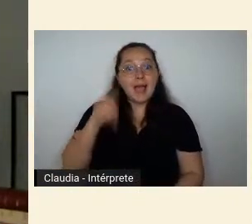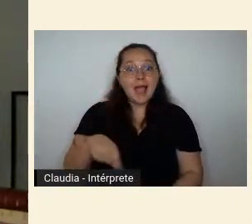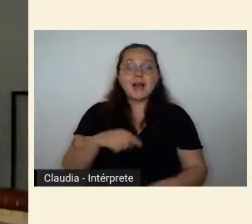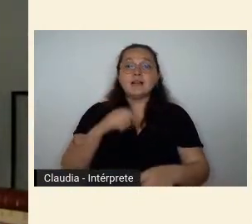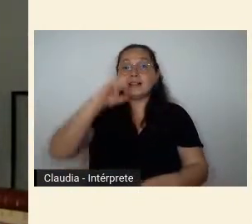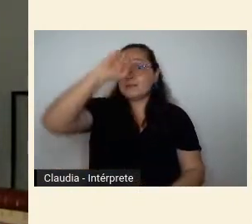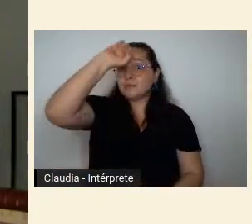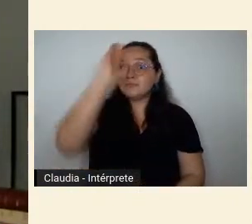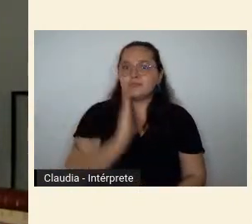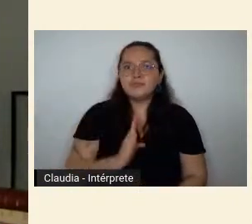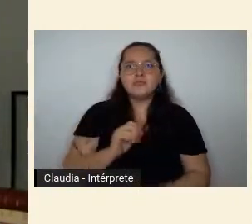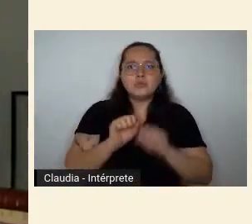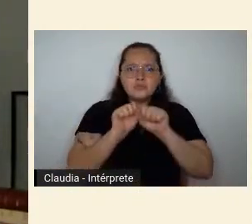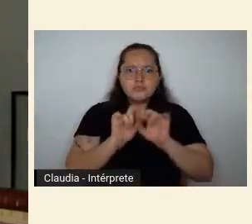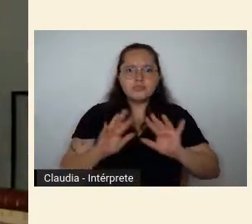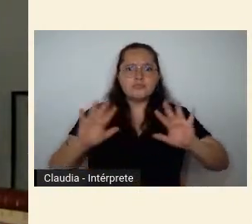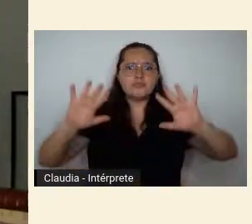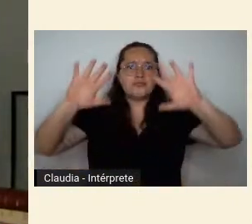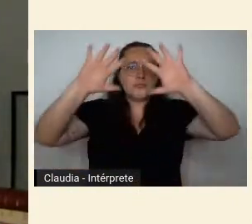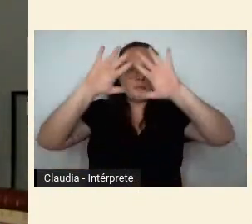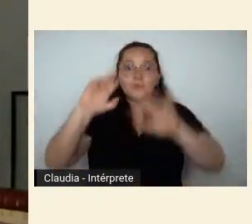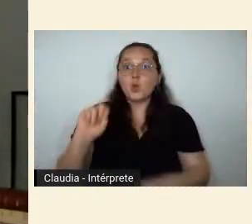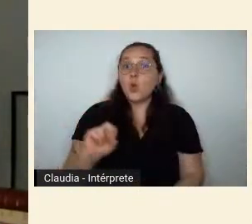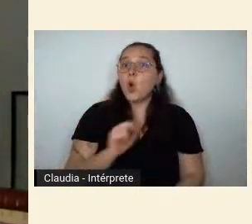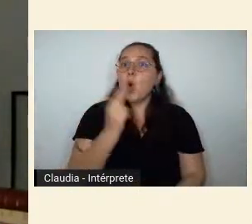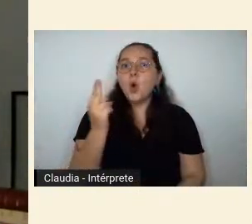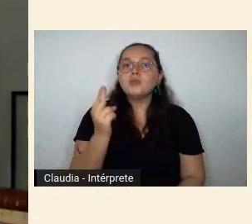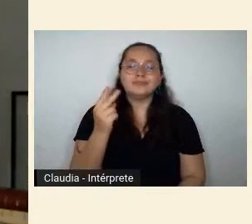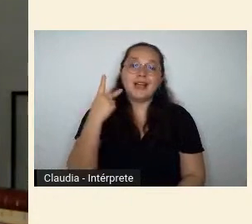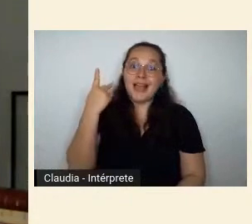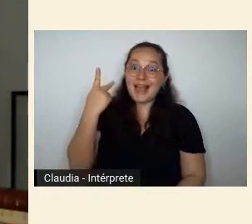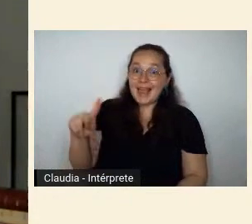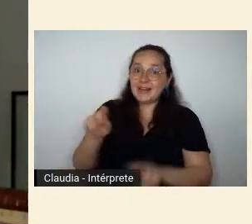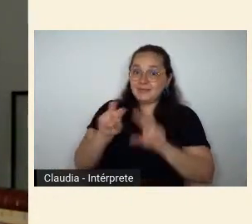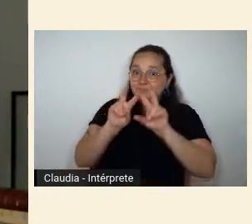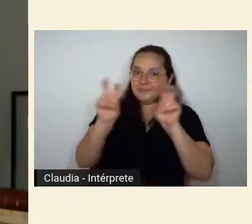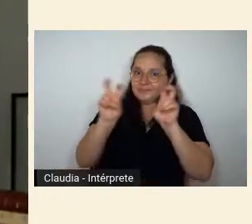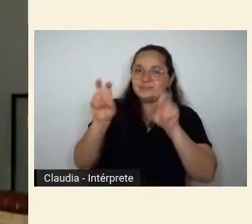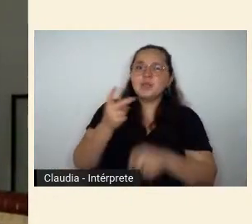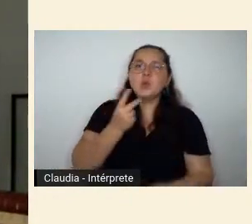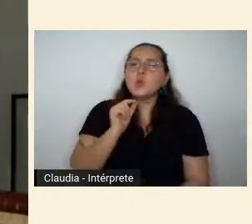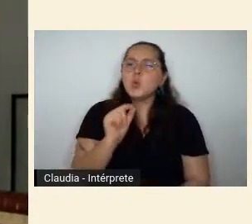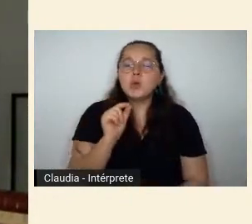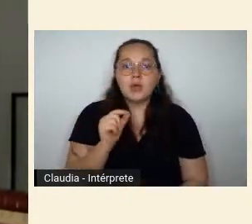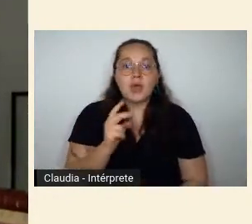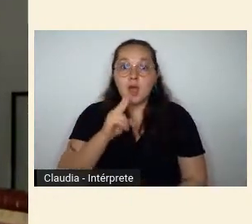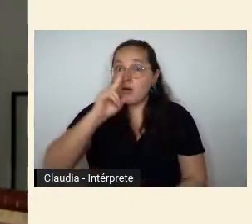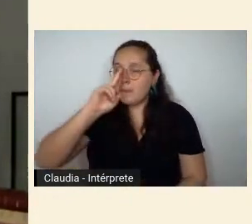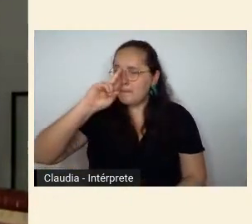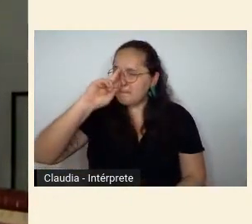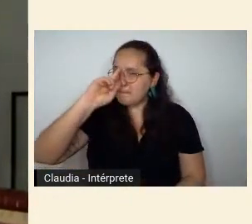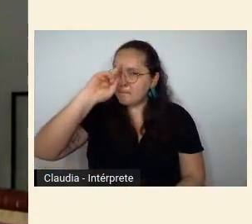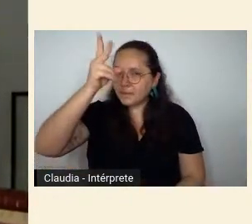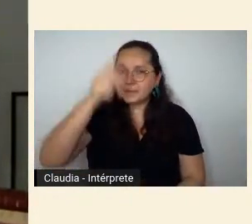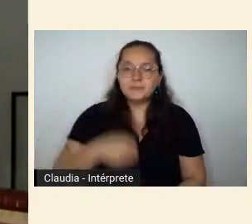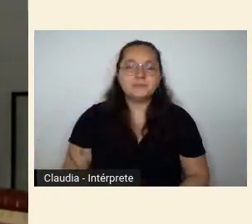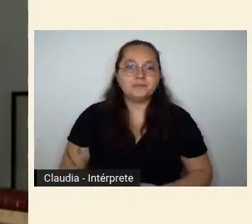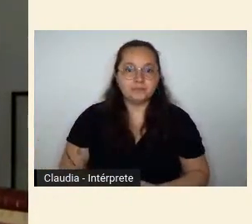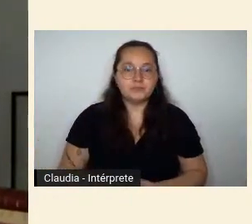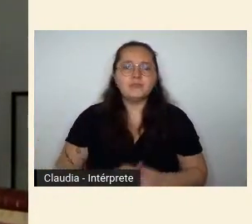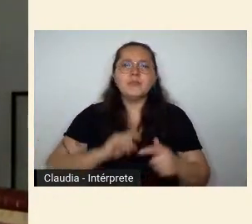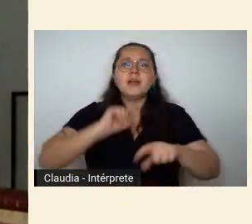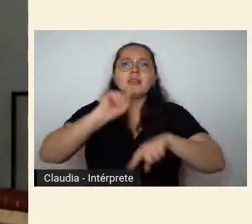famosas palavras uma força fatal ocorreram momentos porém que Mario acusou o golpe quando